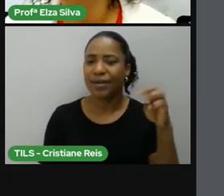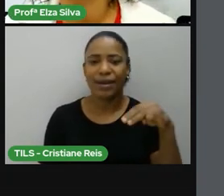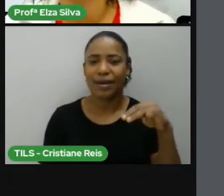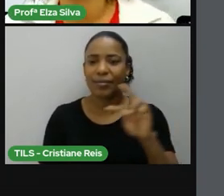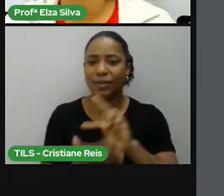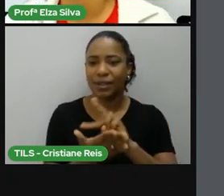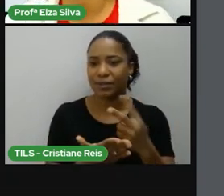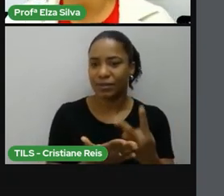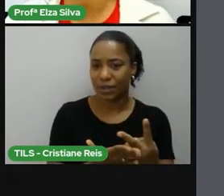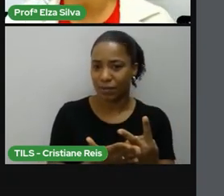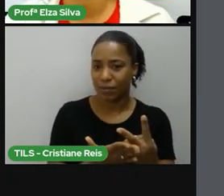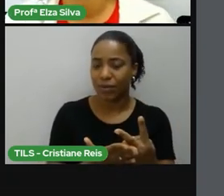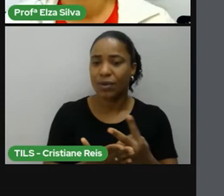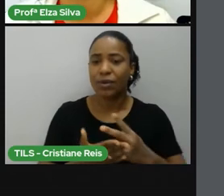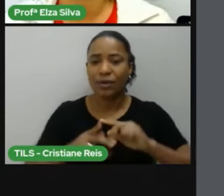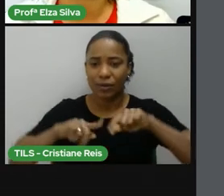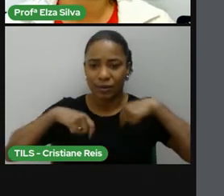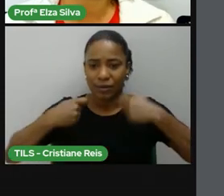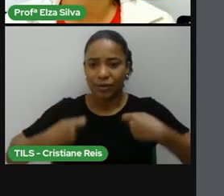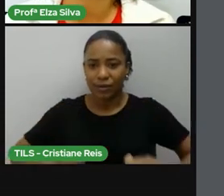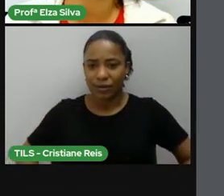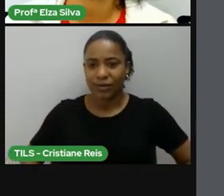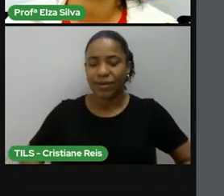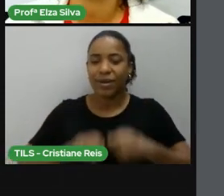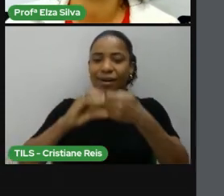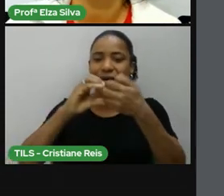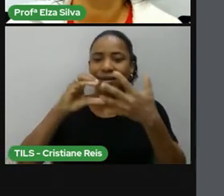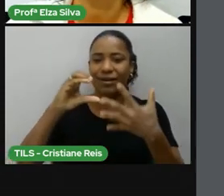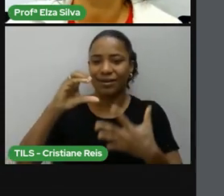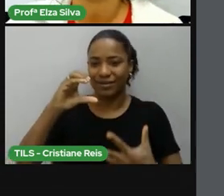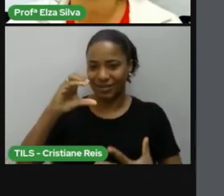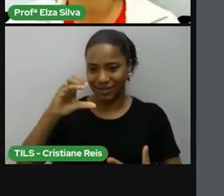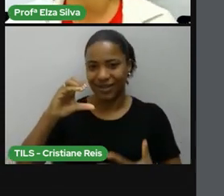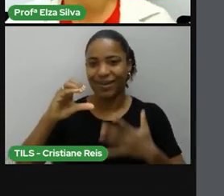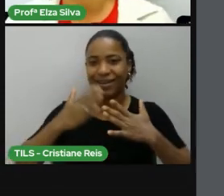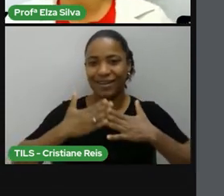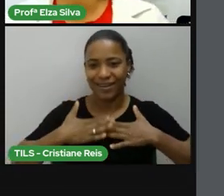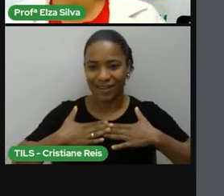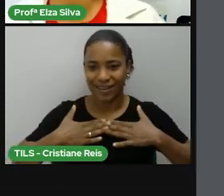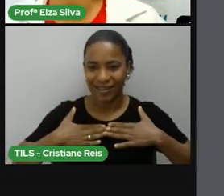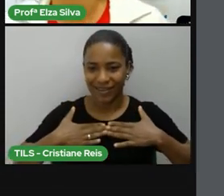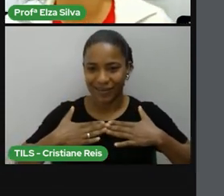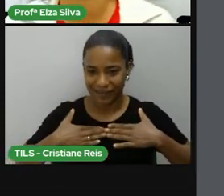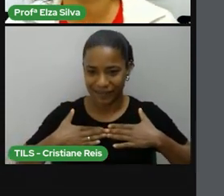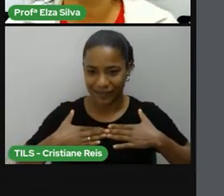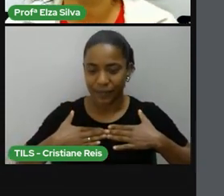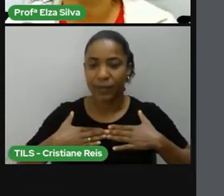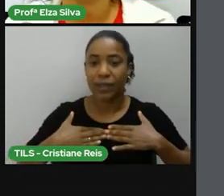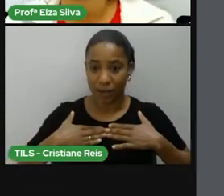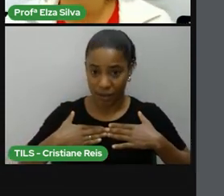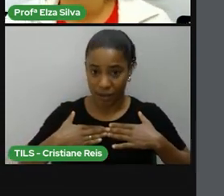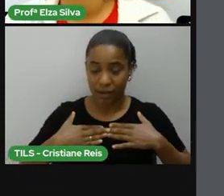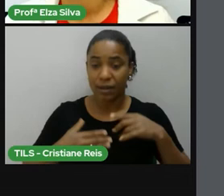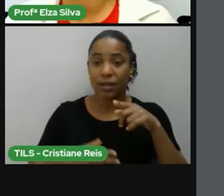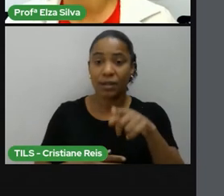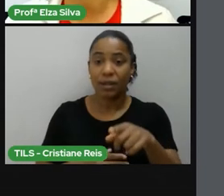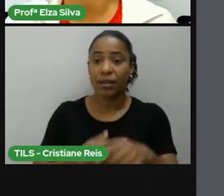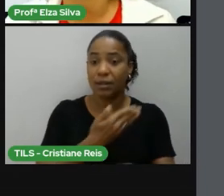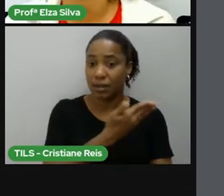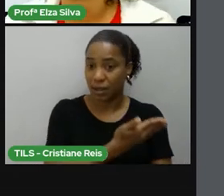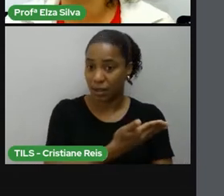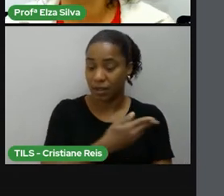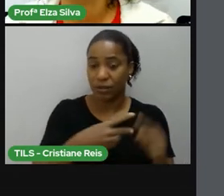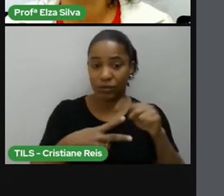diz, Partes de Mim, nós teremos aí depoimentos, inclusive com a participação de Angela Davis e